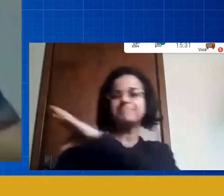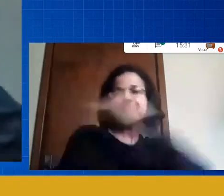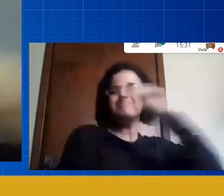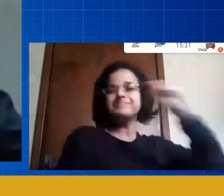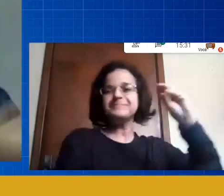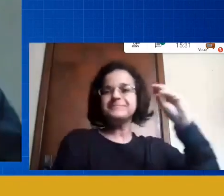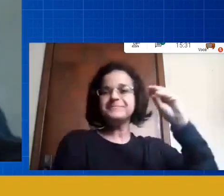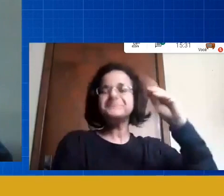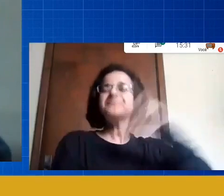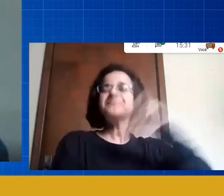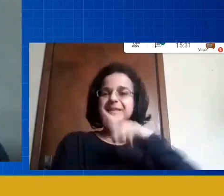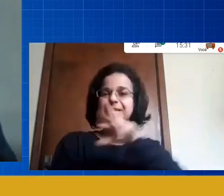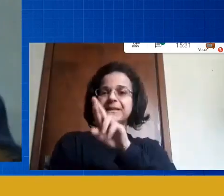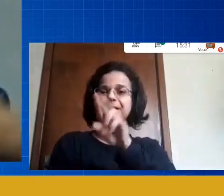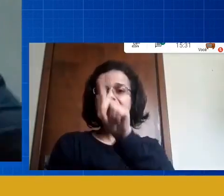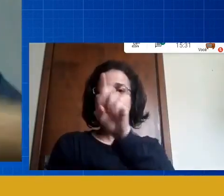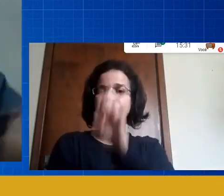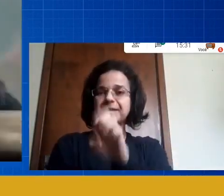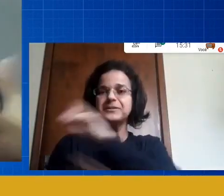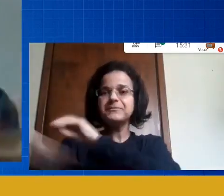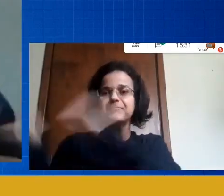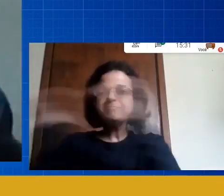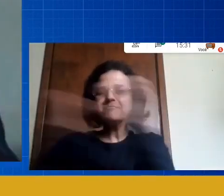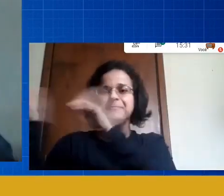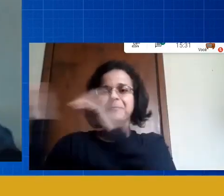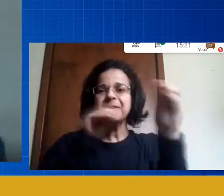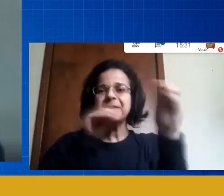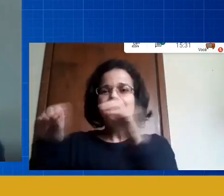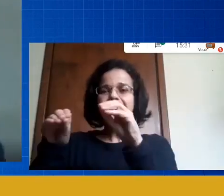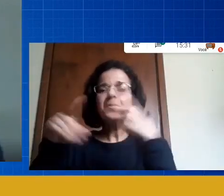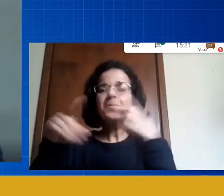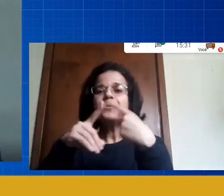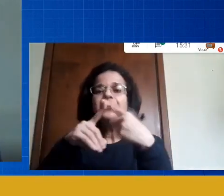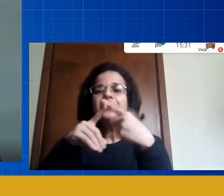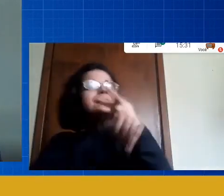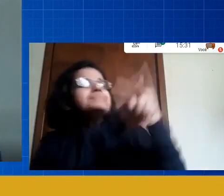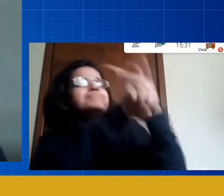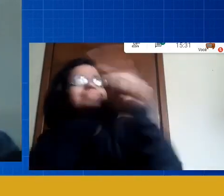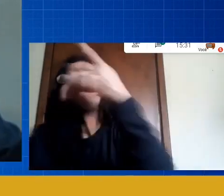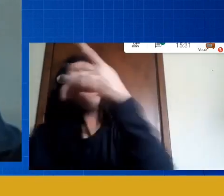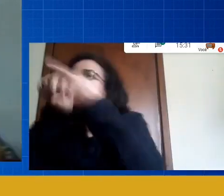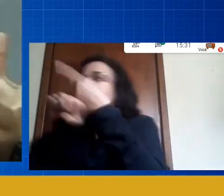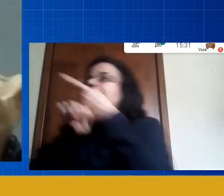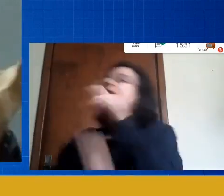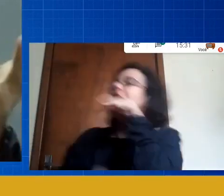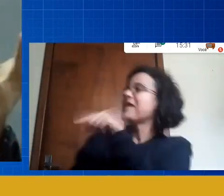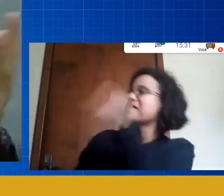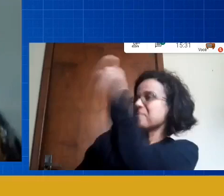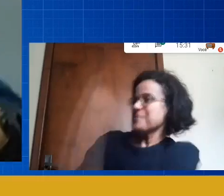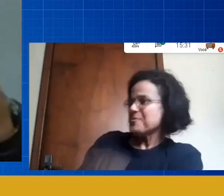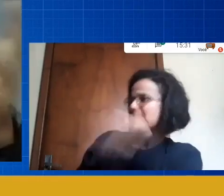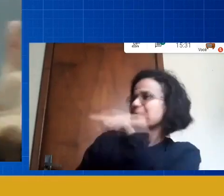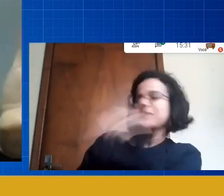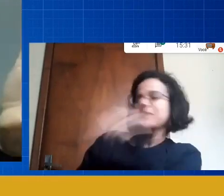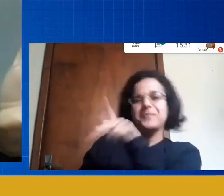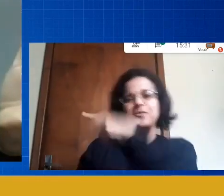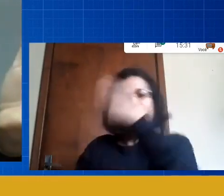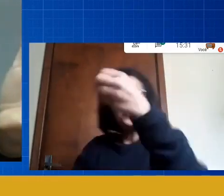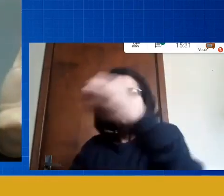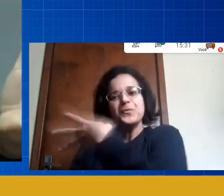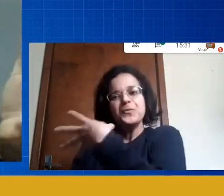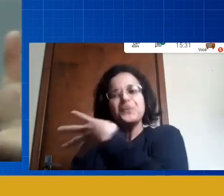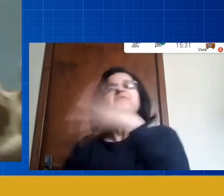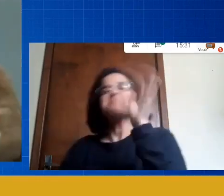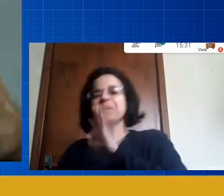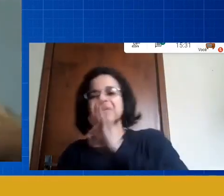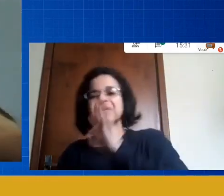rede que vão ter professores mudando sabe por quê porque eles vão atrás desses novos talentos então olhando pelo lado